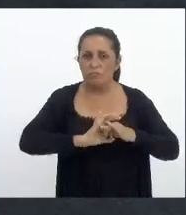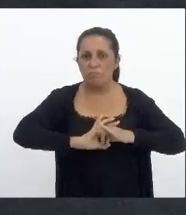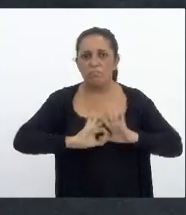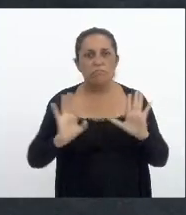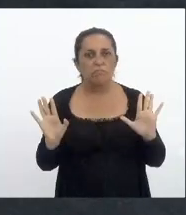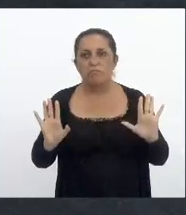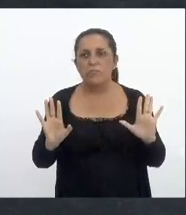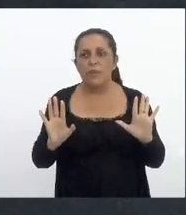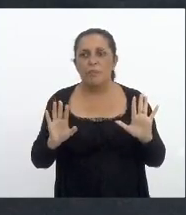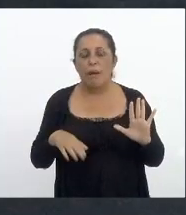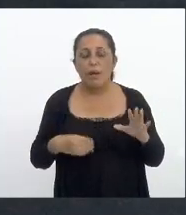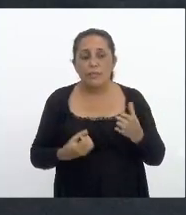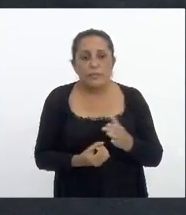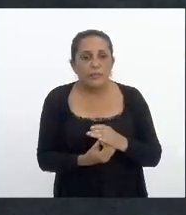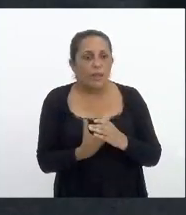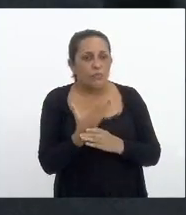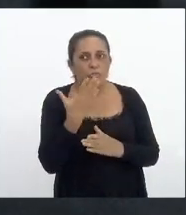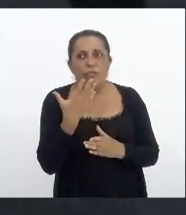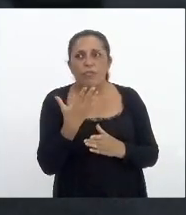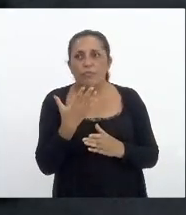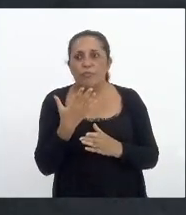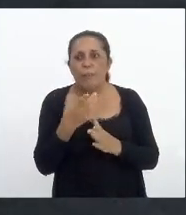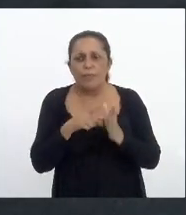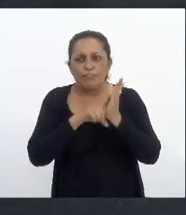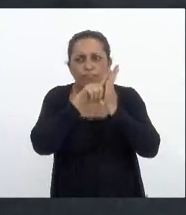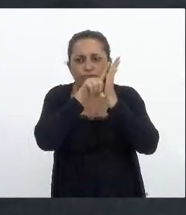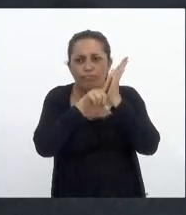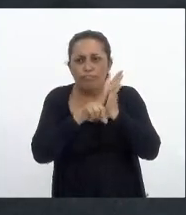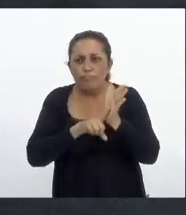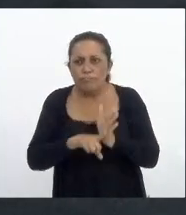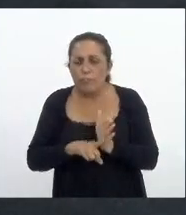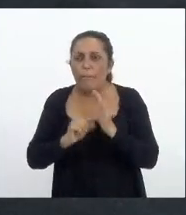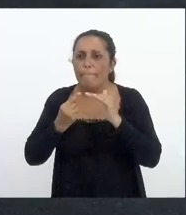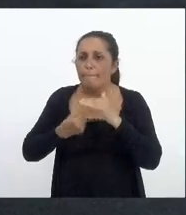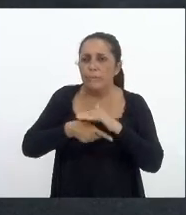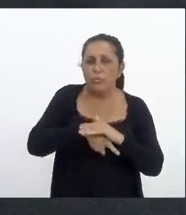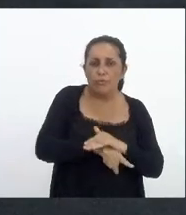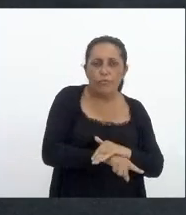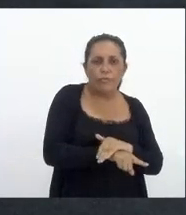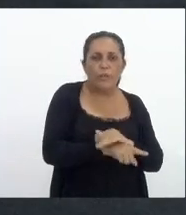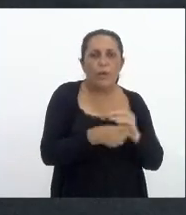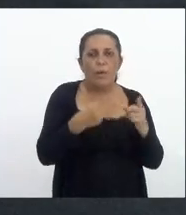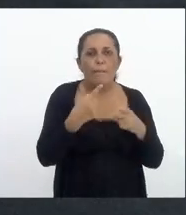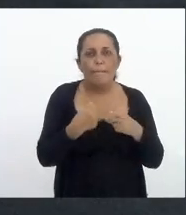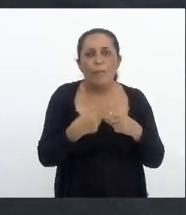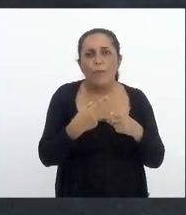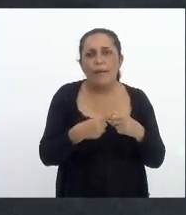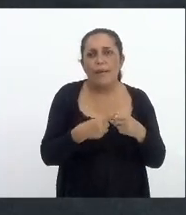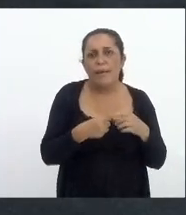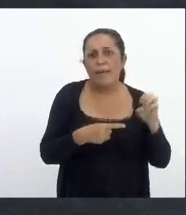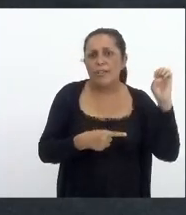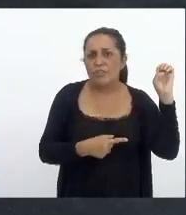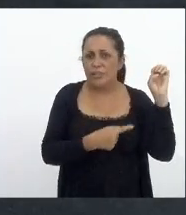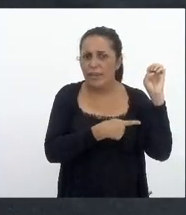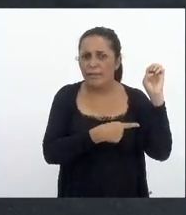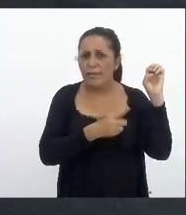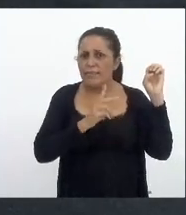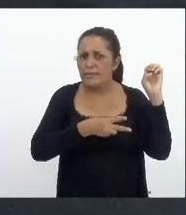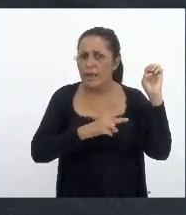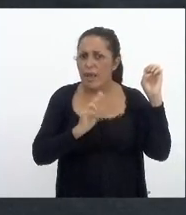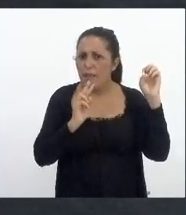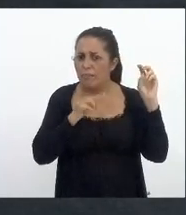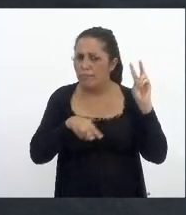muito criativo e com uma análise bem profunda porque a esquerda está sempre de olho